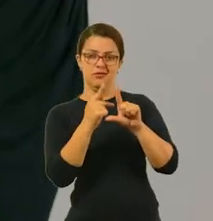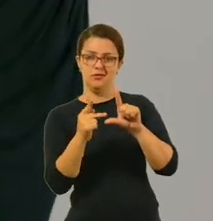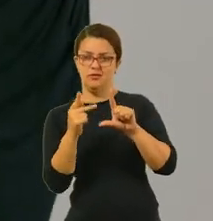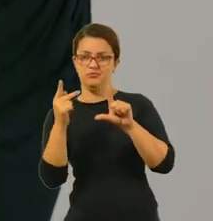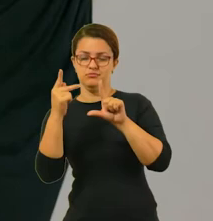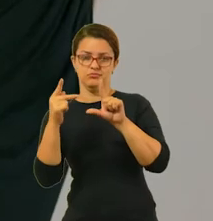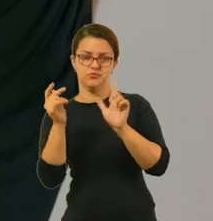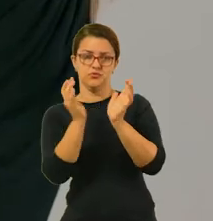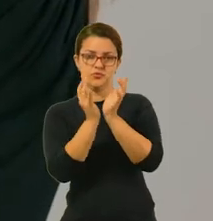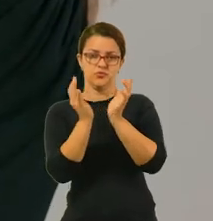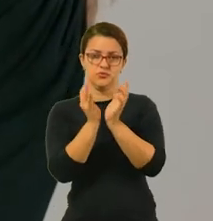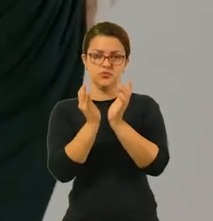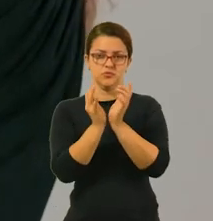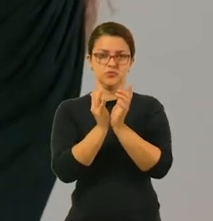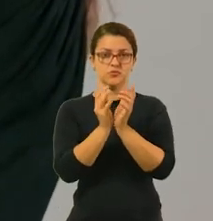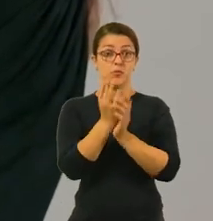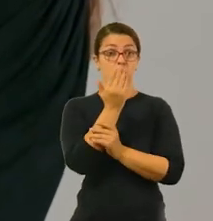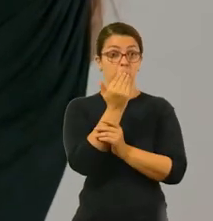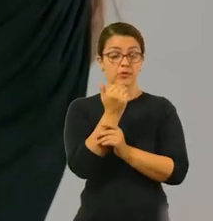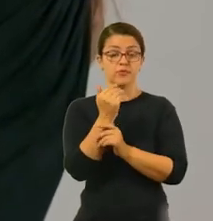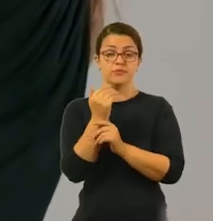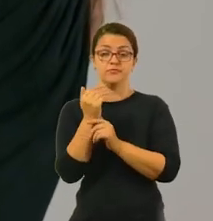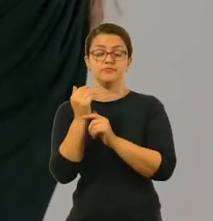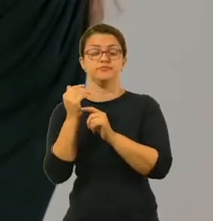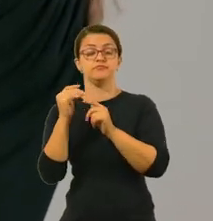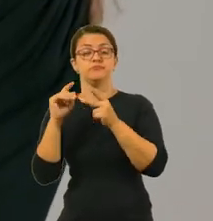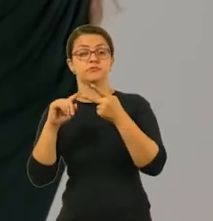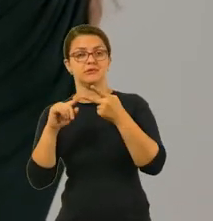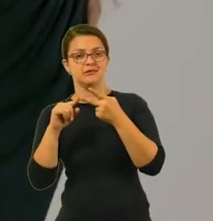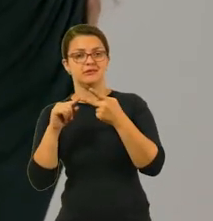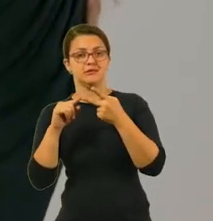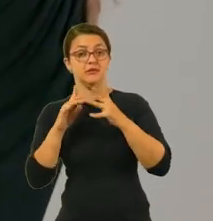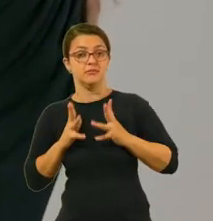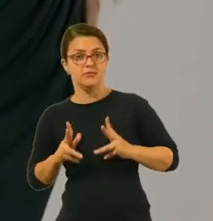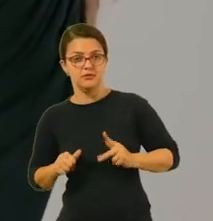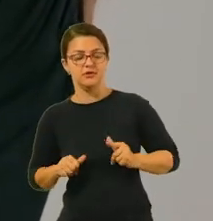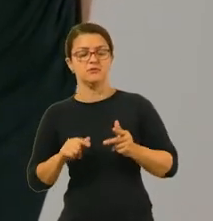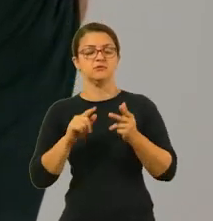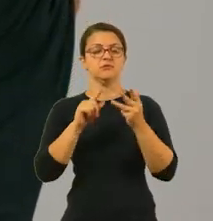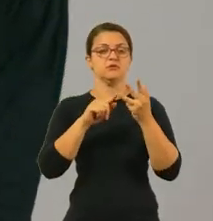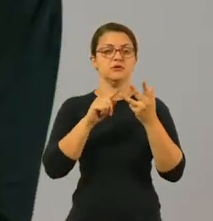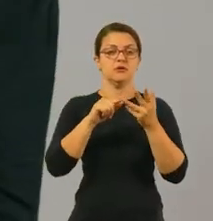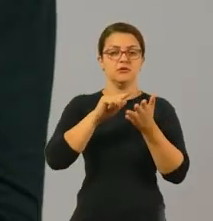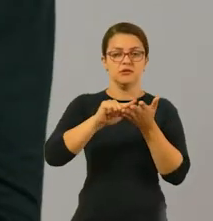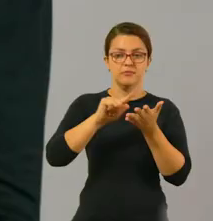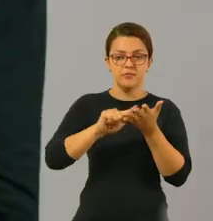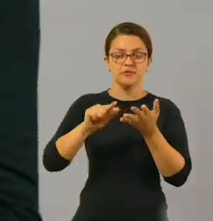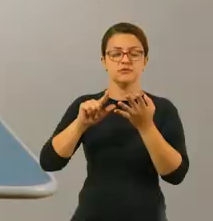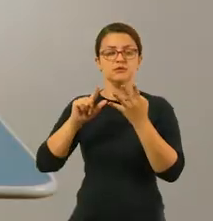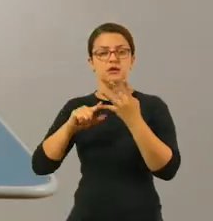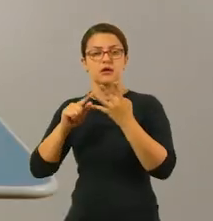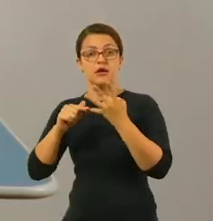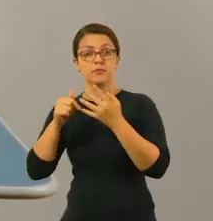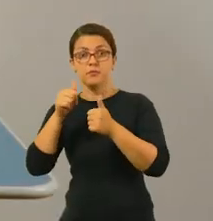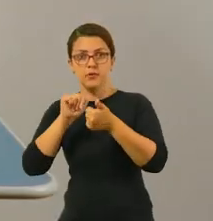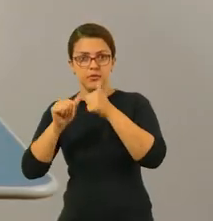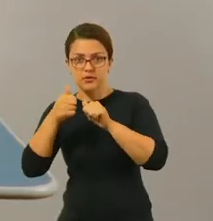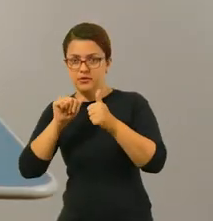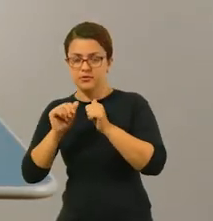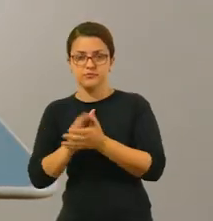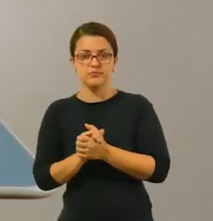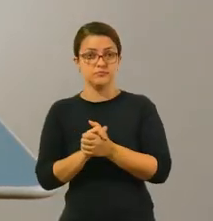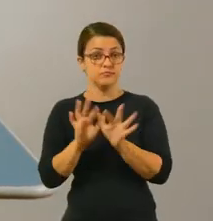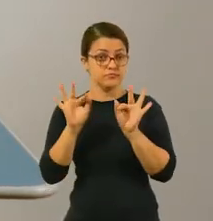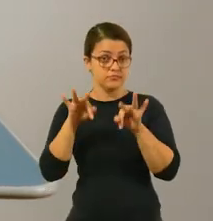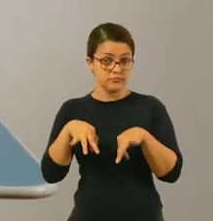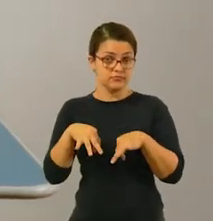dessas quatro classificações, que são os alimentos, higiene, limpeza e as bebidas. E